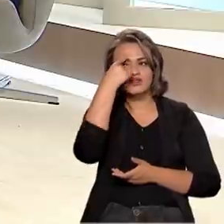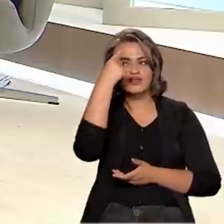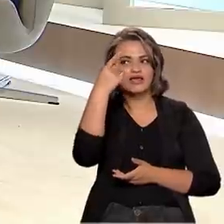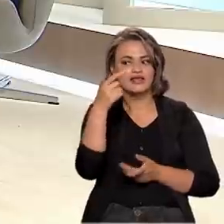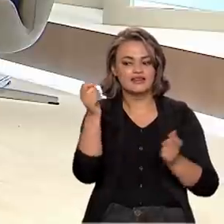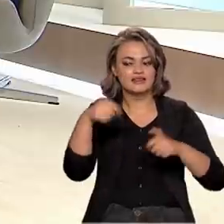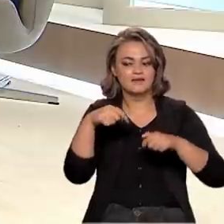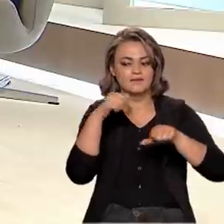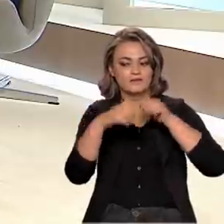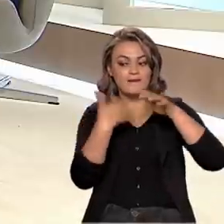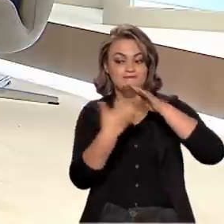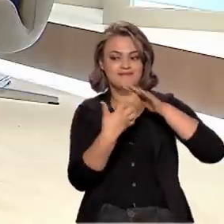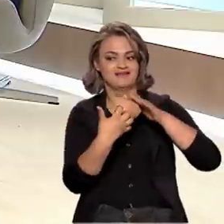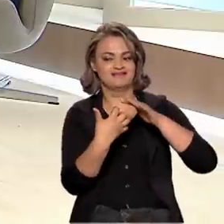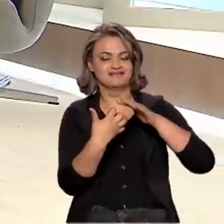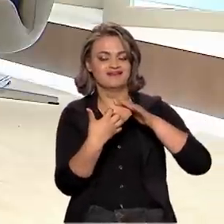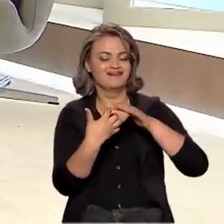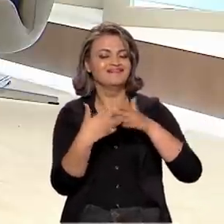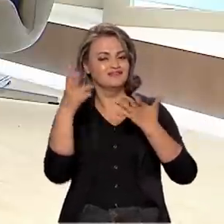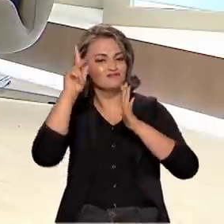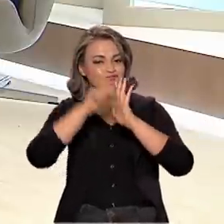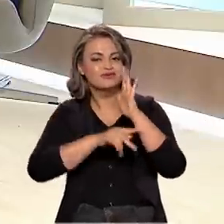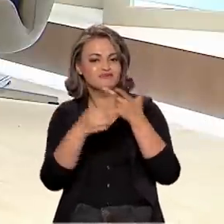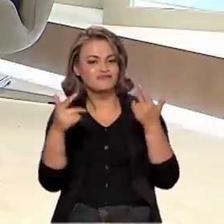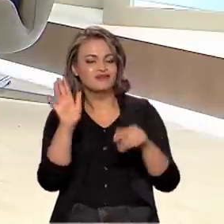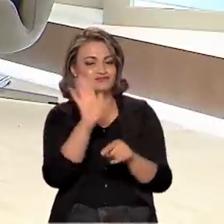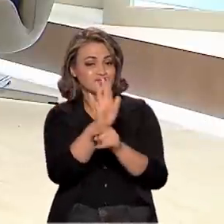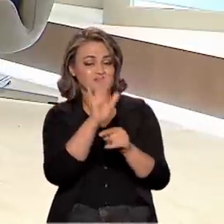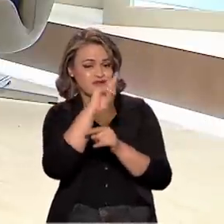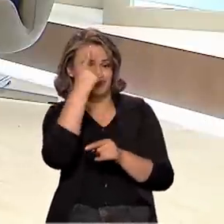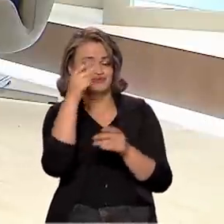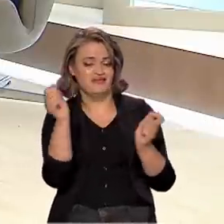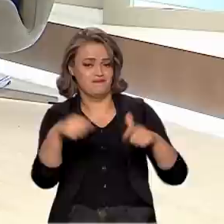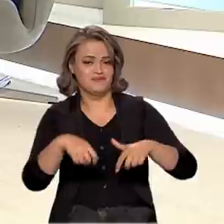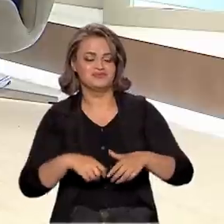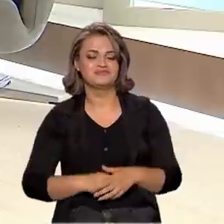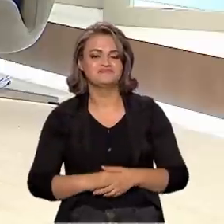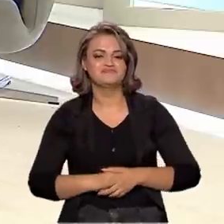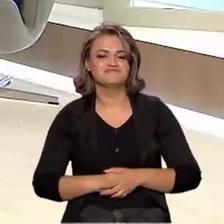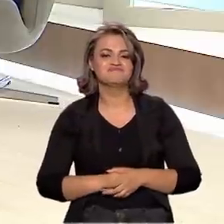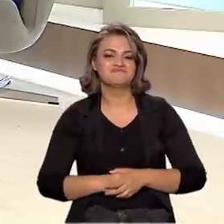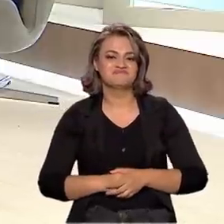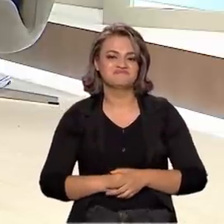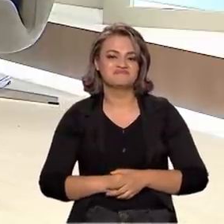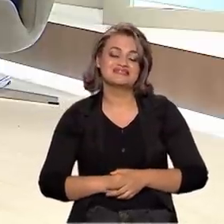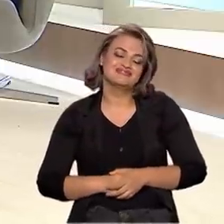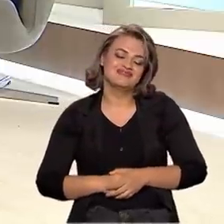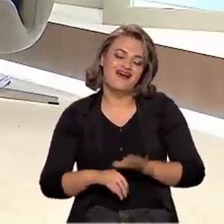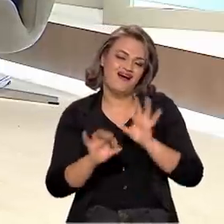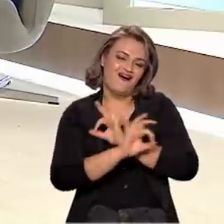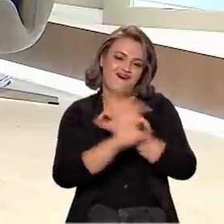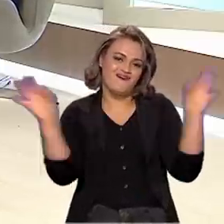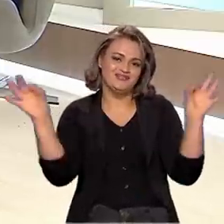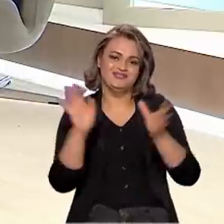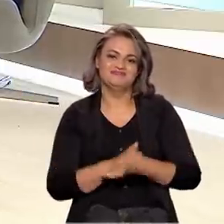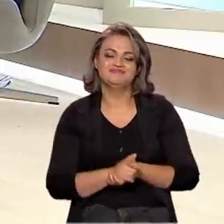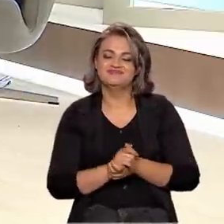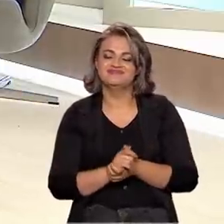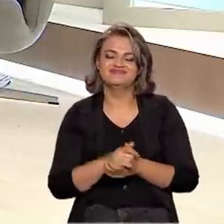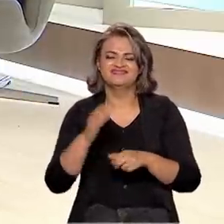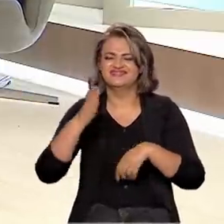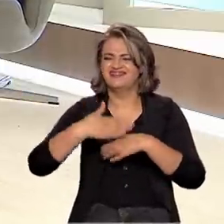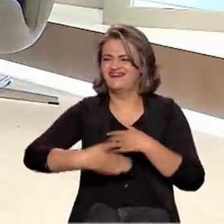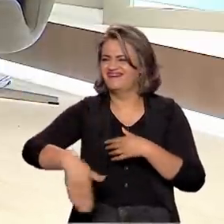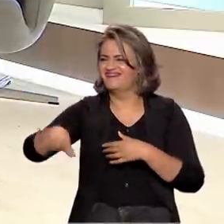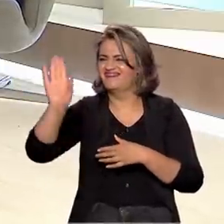numa empresa. A gente tem vários programas que podem apoiar esse tipo de iniciativa. Ministro, sensacional. A gente queria alongar